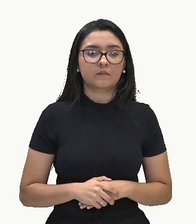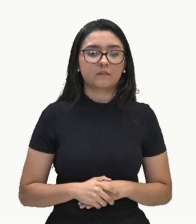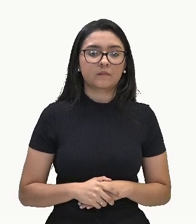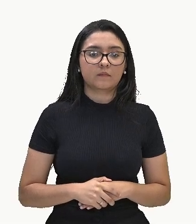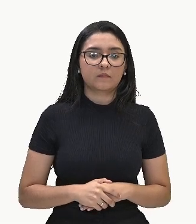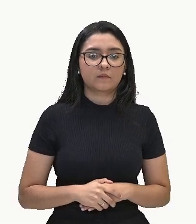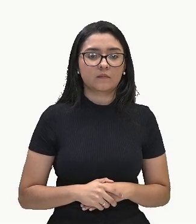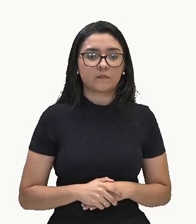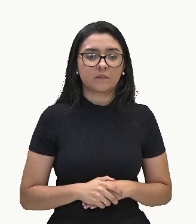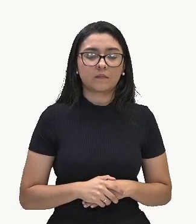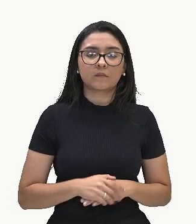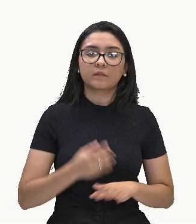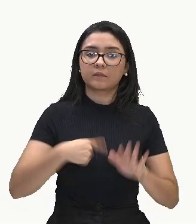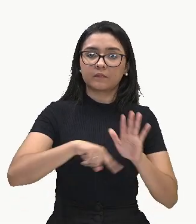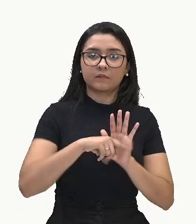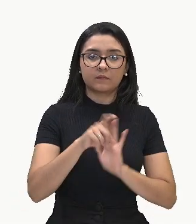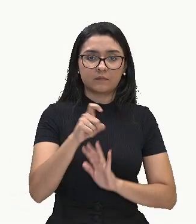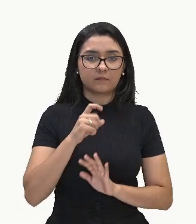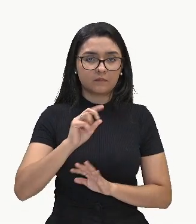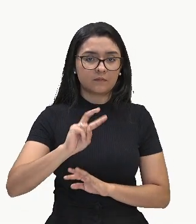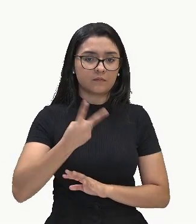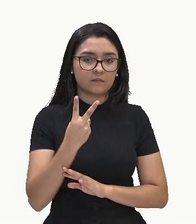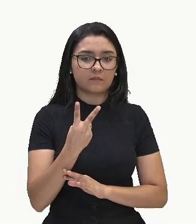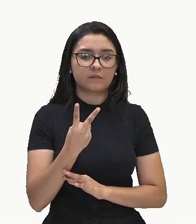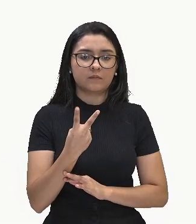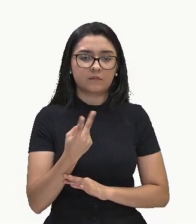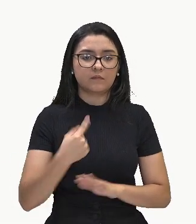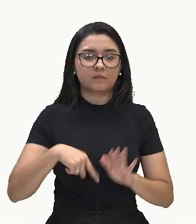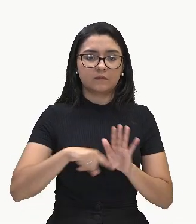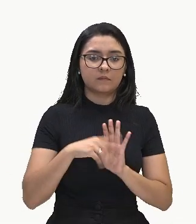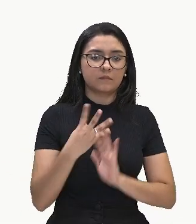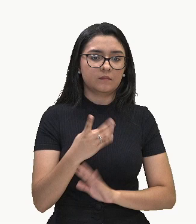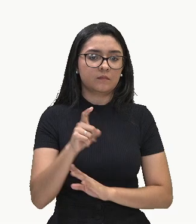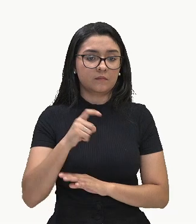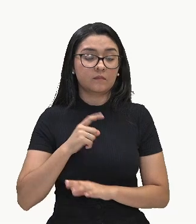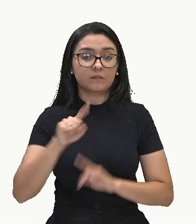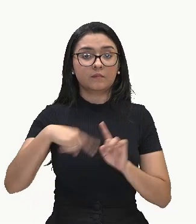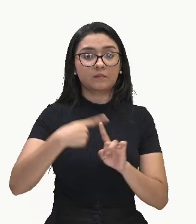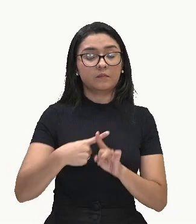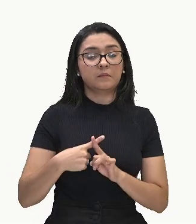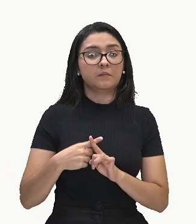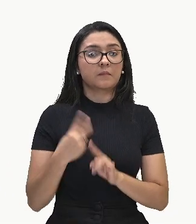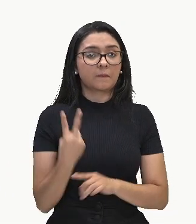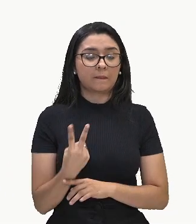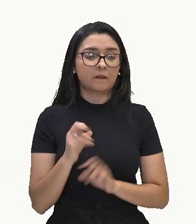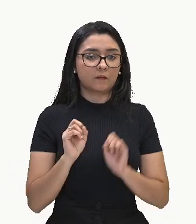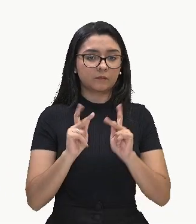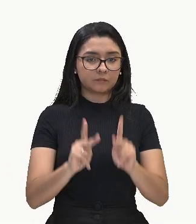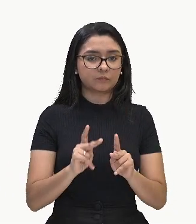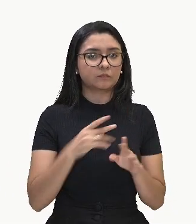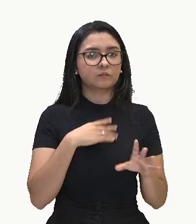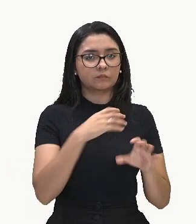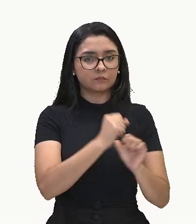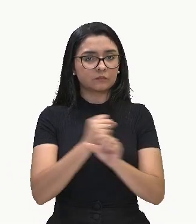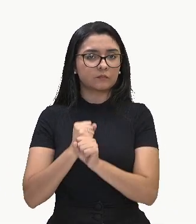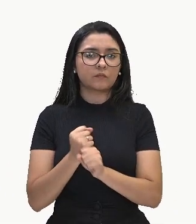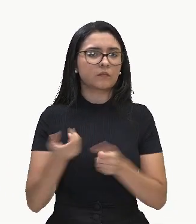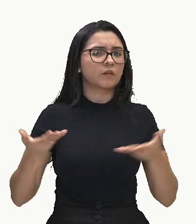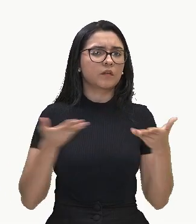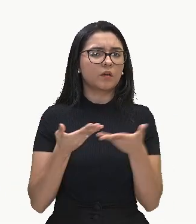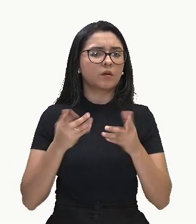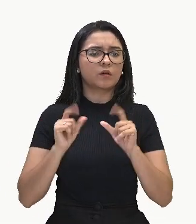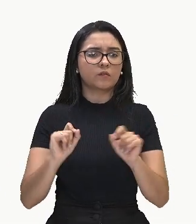Menos X² menos 4X mais 2. Ok? E agora, o que a gente vai fazer?